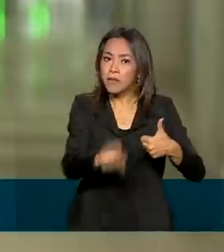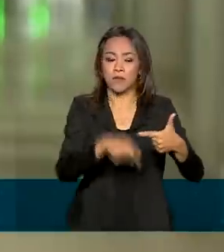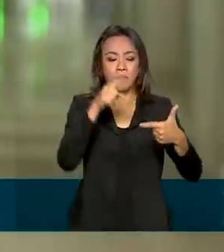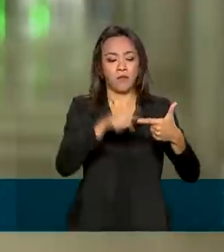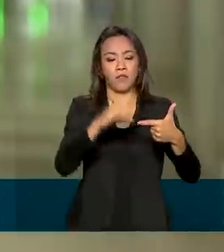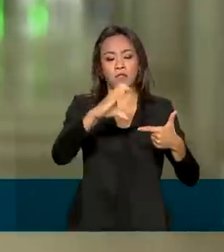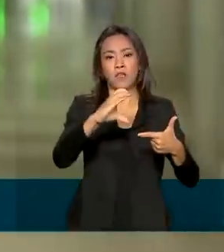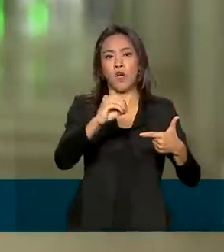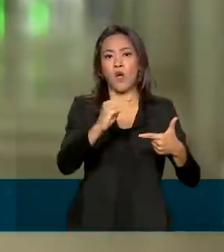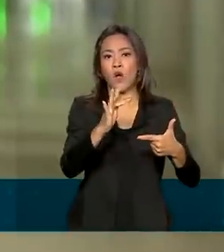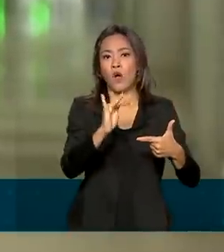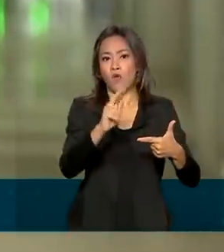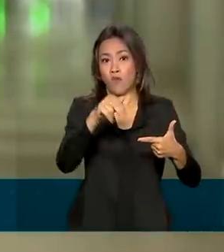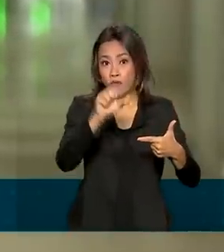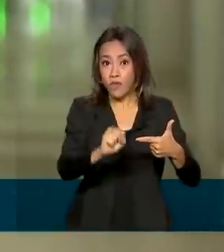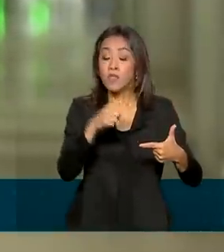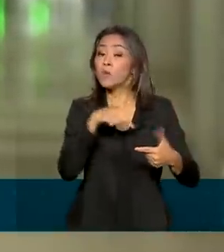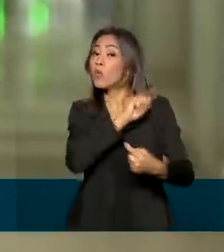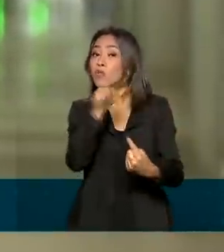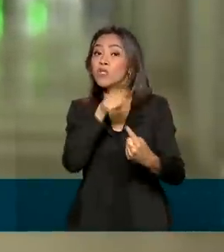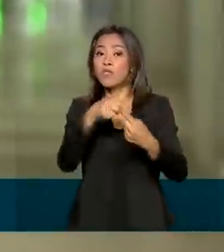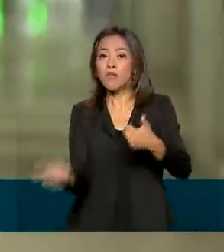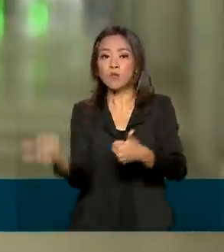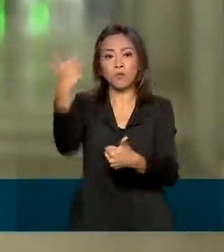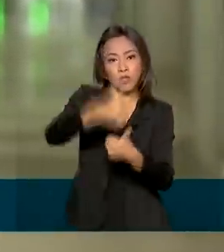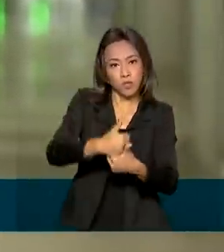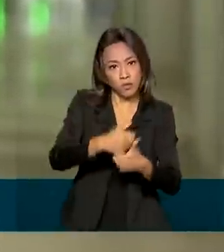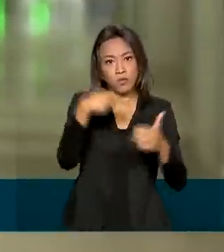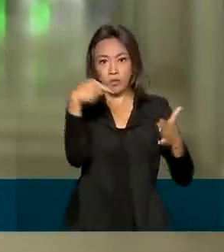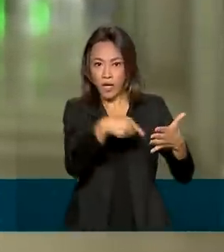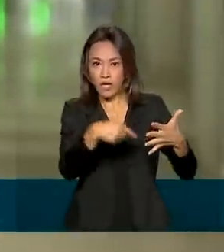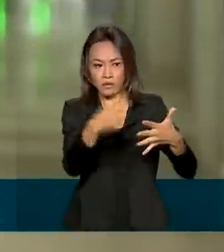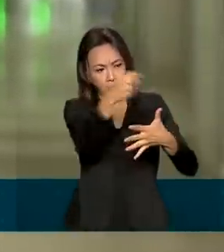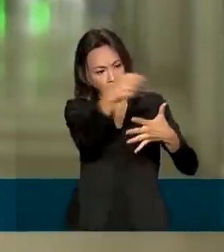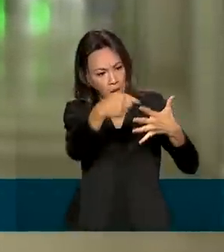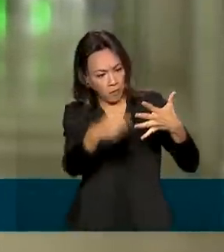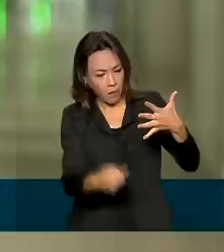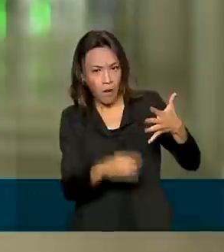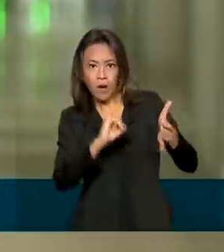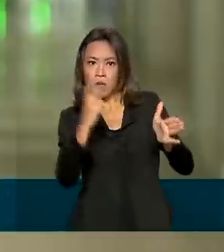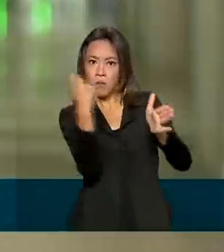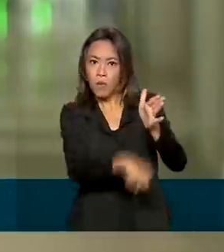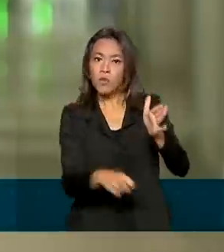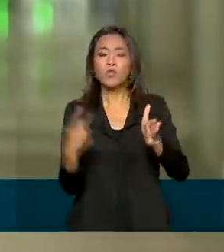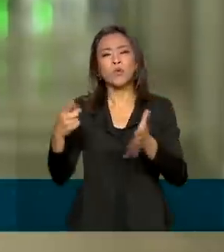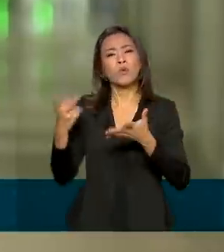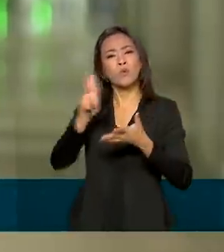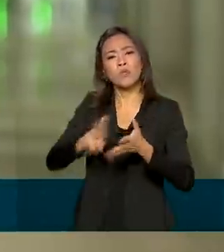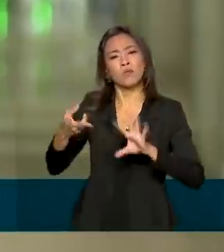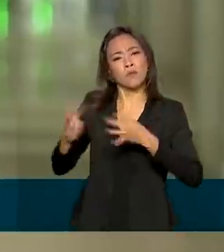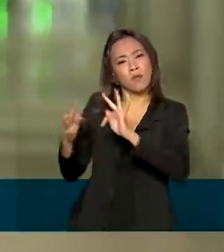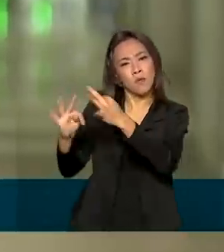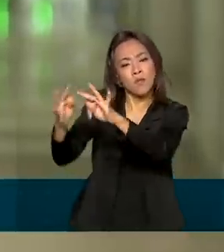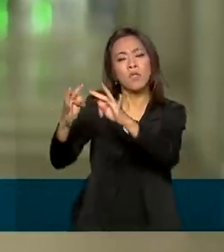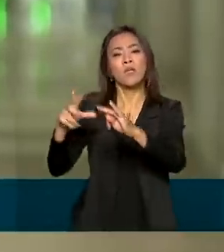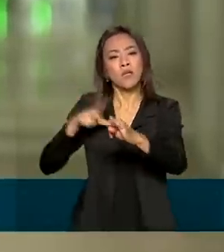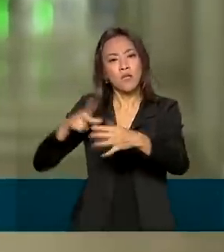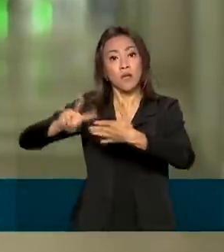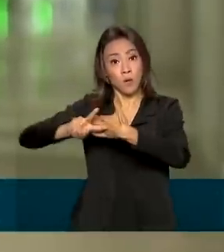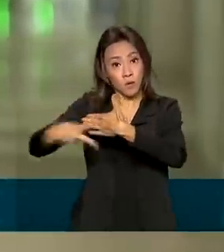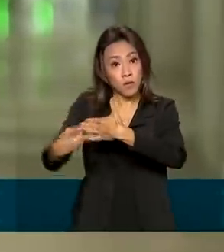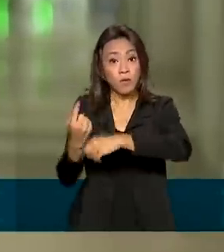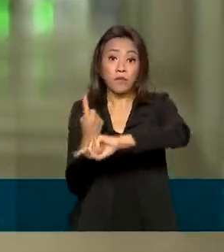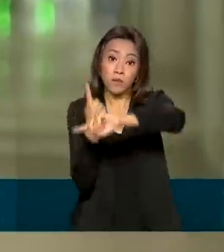O objetivo é substituir o atual modelo tributário do país por mecanismos modernos e que gerem impactos